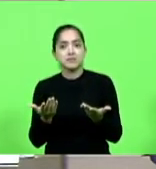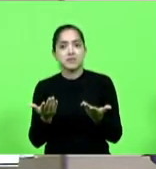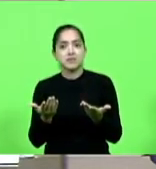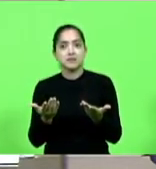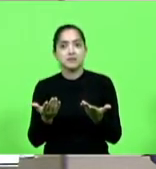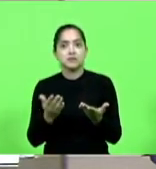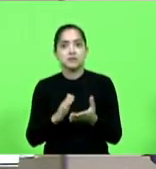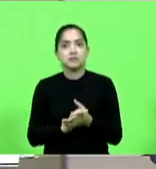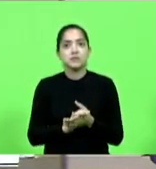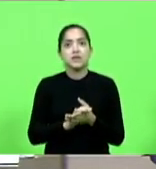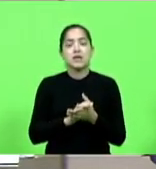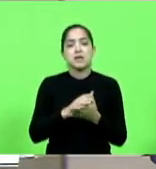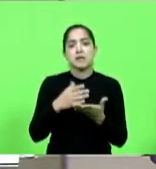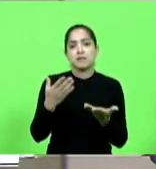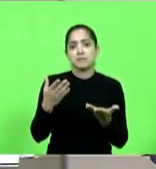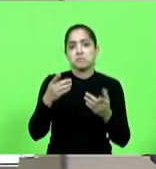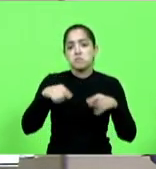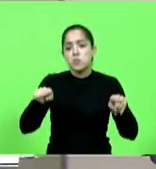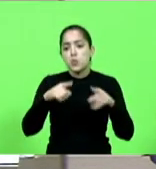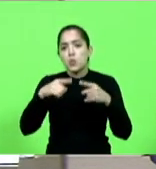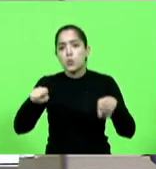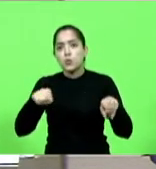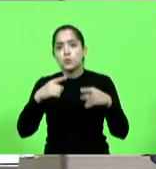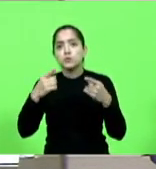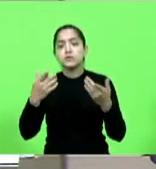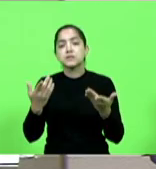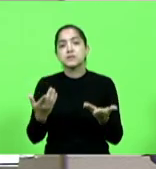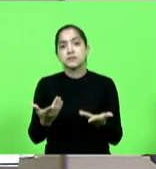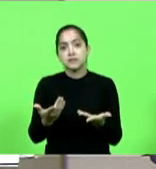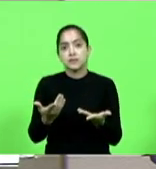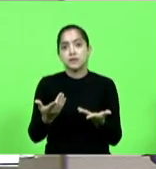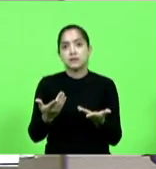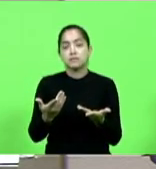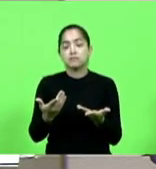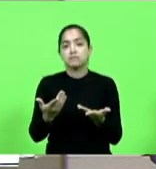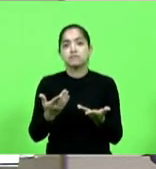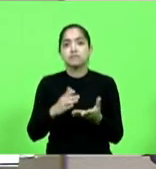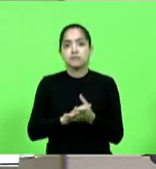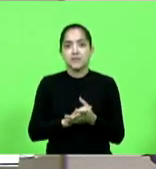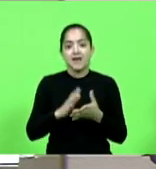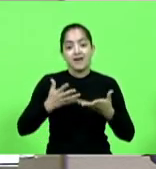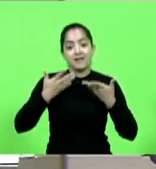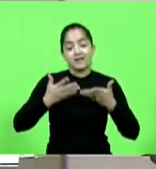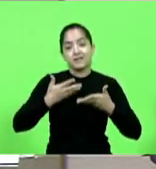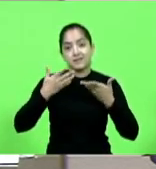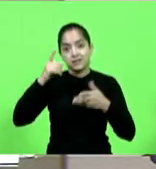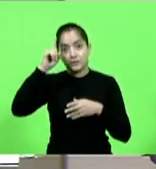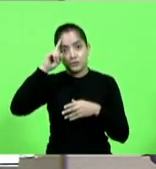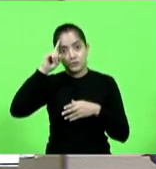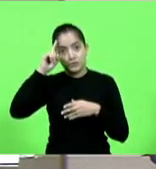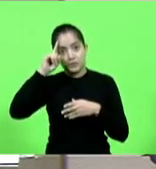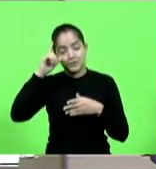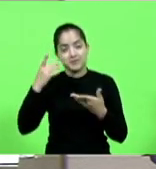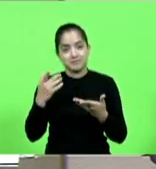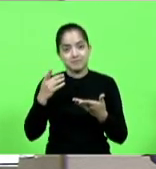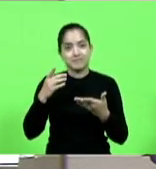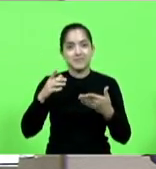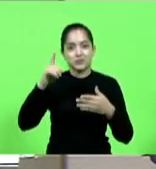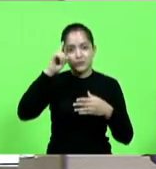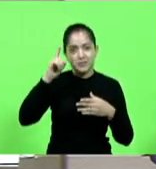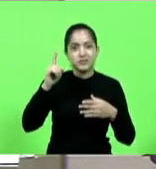levando a boa música fazendo com que as pessoas consigam buscar alegria no dia a dia tão competitivo tão difícil